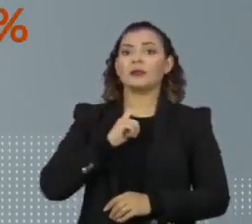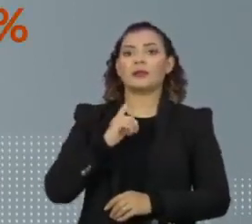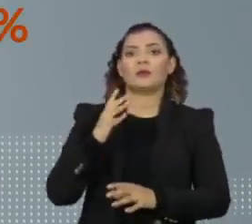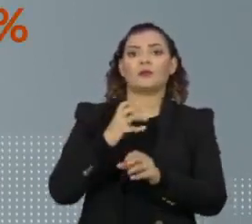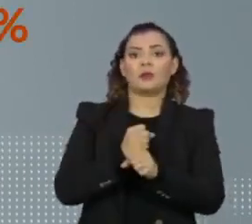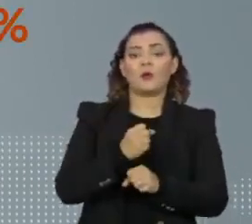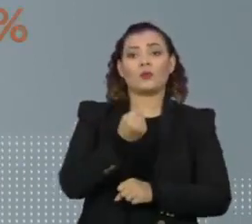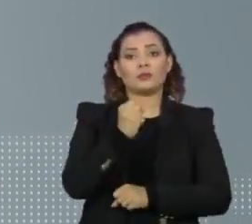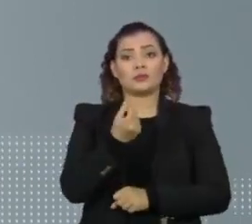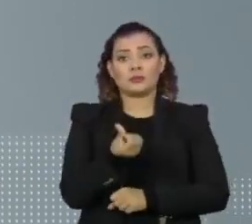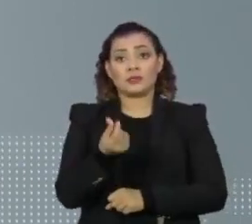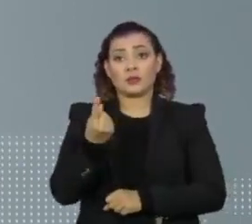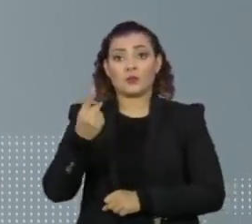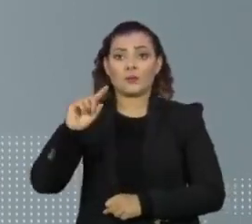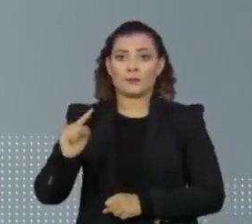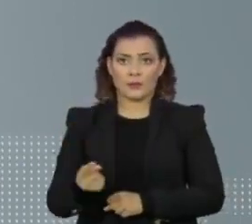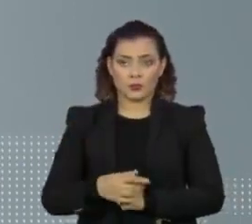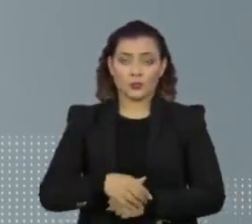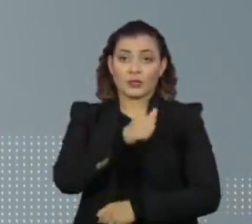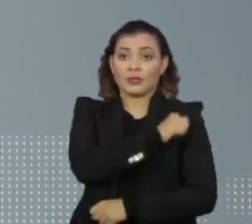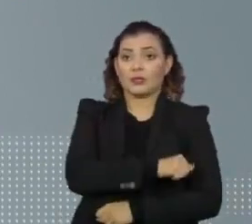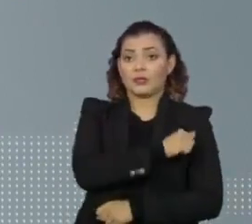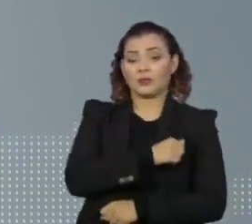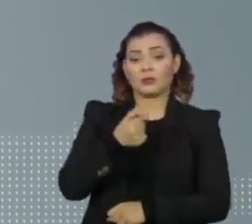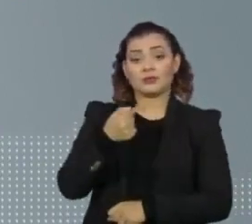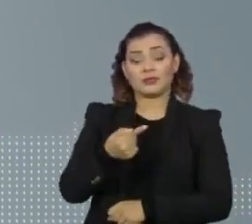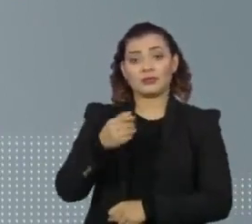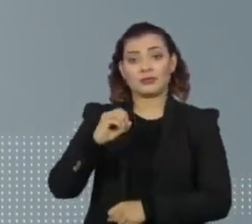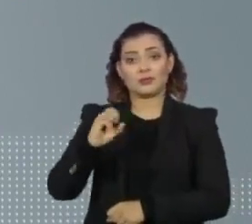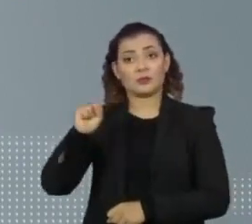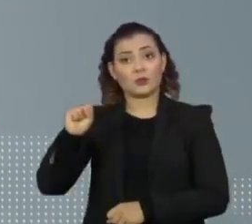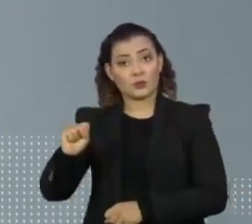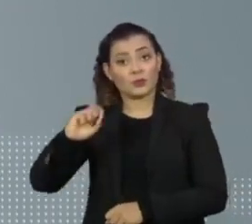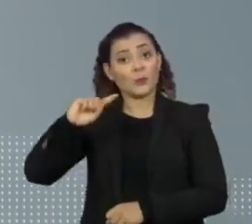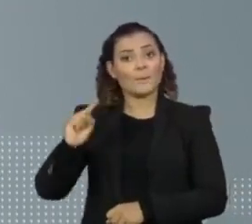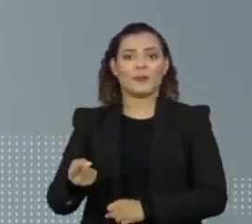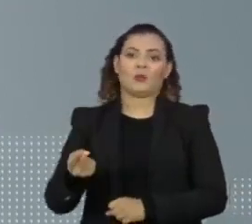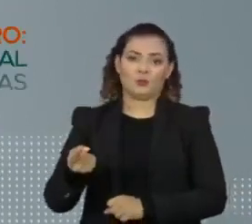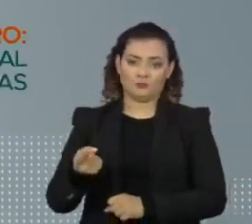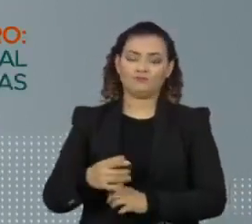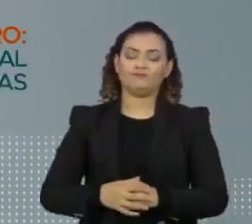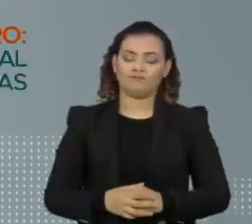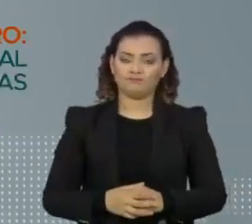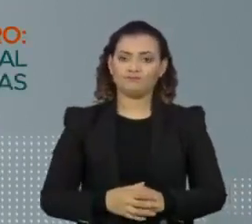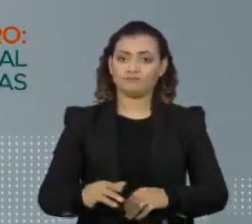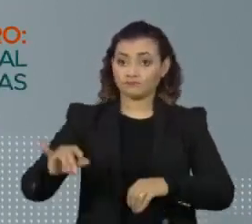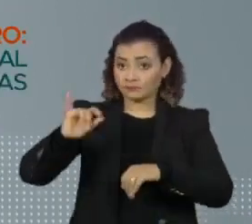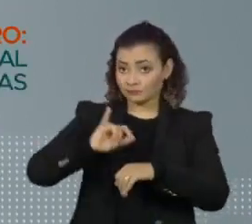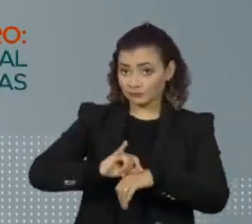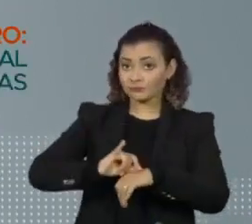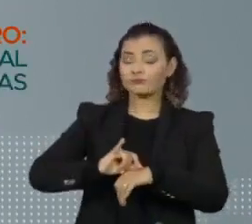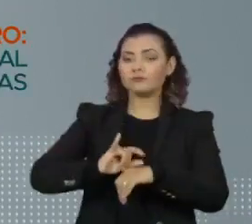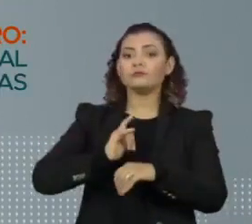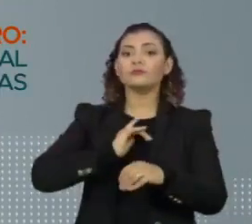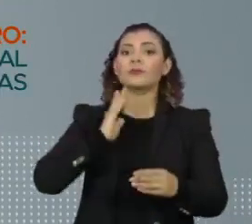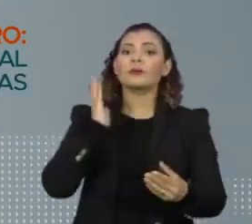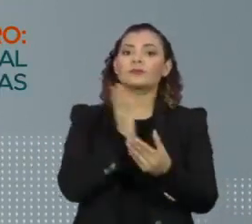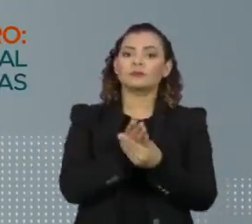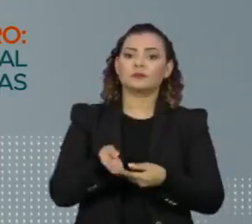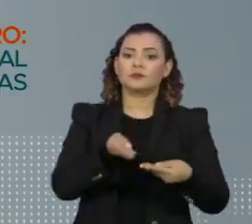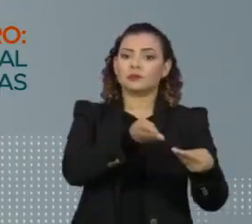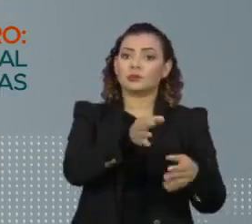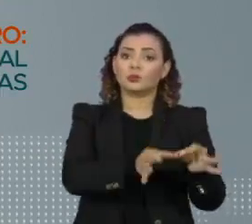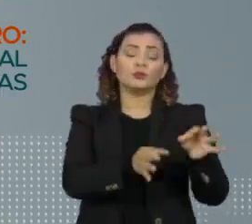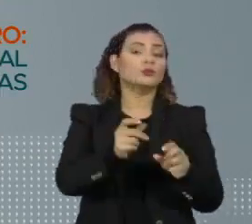861 mil. O Rio de Janeiro acaba de ultrapassar 700 mil casos. Na capital, uma liminar da justiça